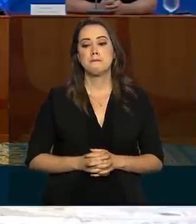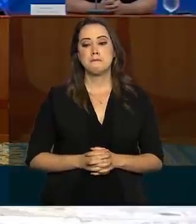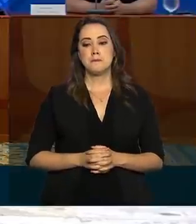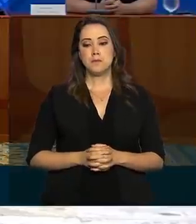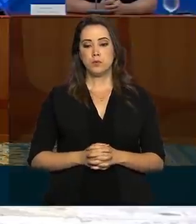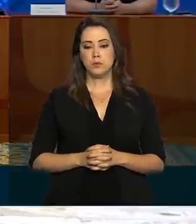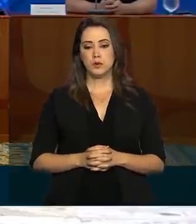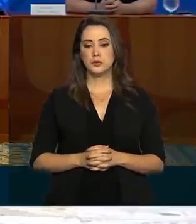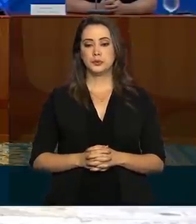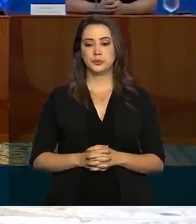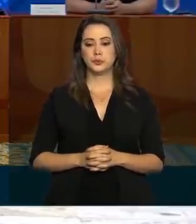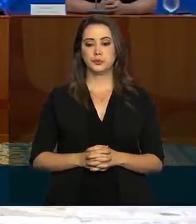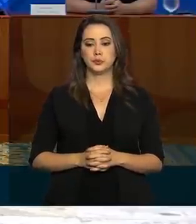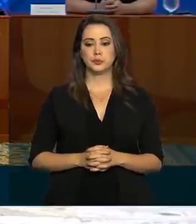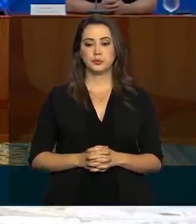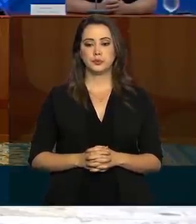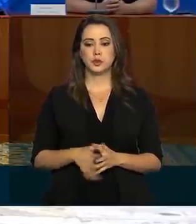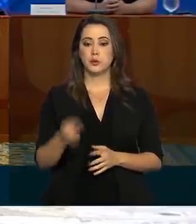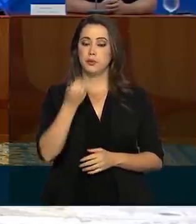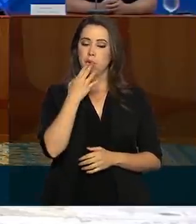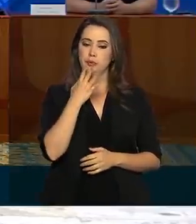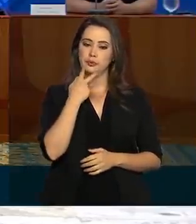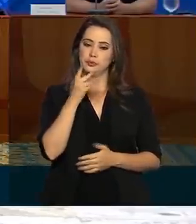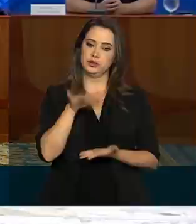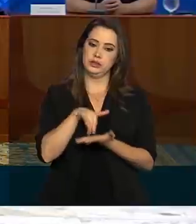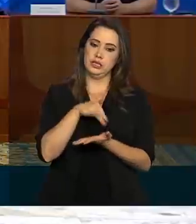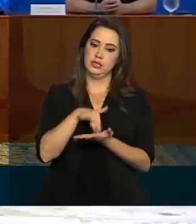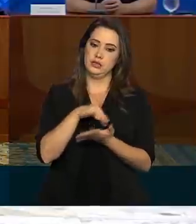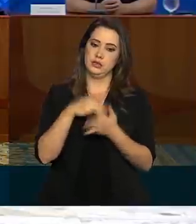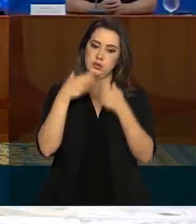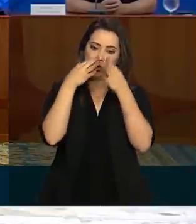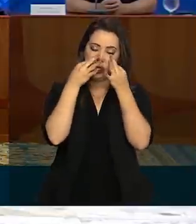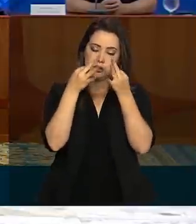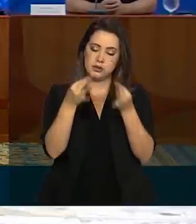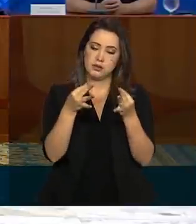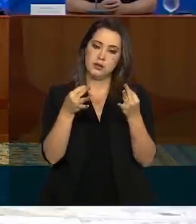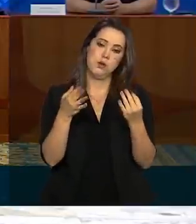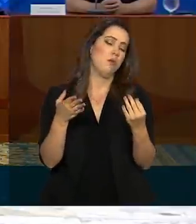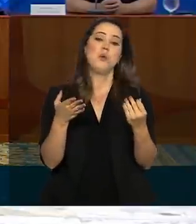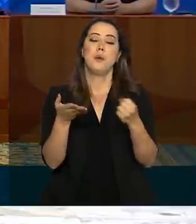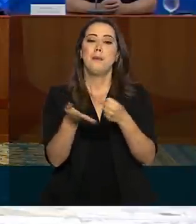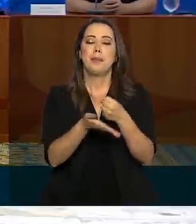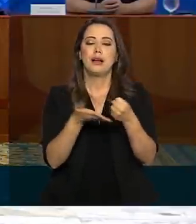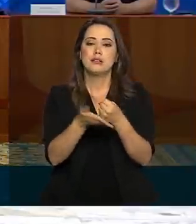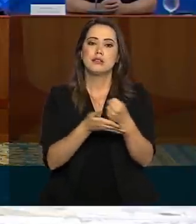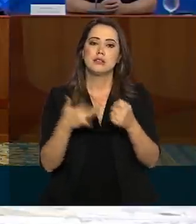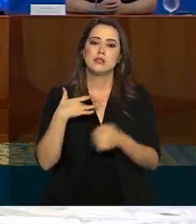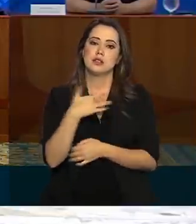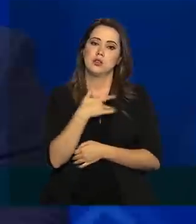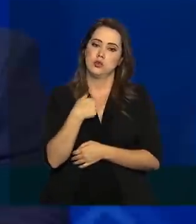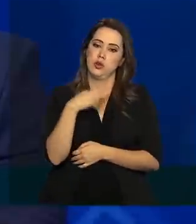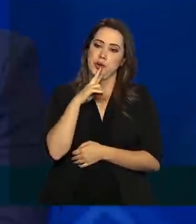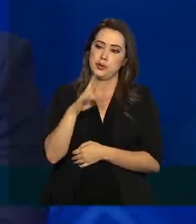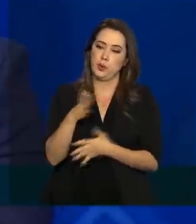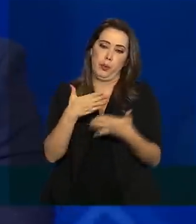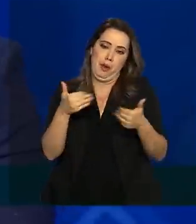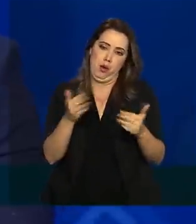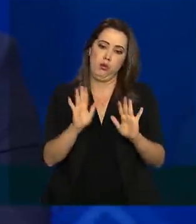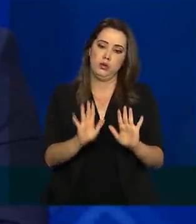Bom, eu acho que como eu sou secretário de Atenção Primária Saúde, eu responderia com melhor propriedade.